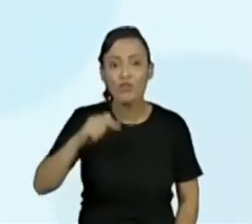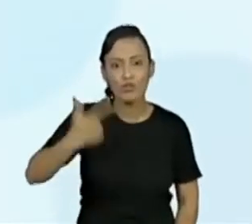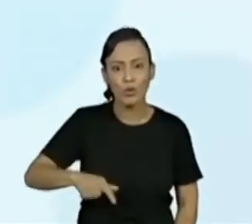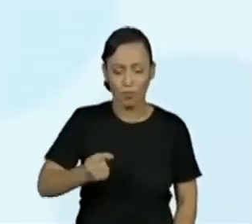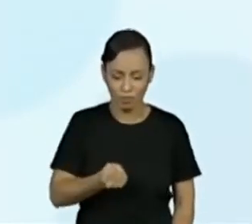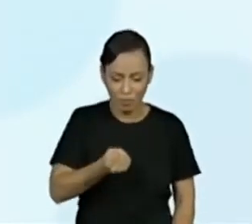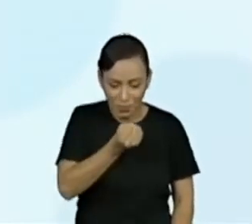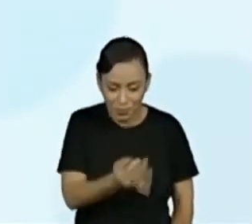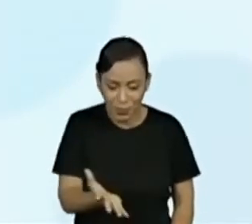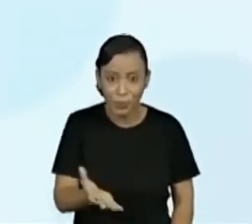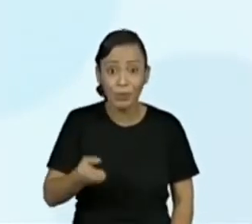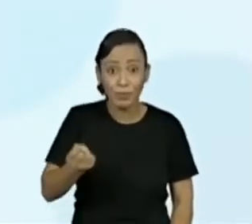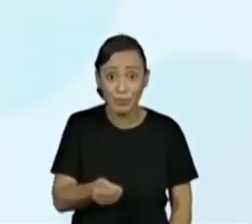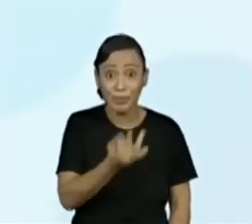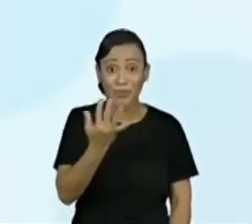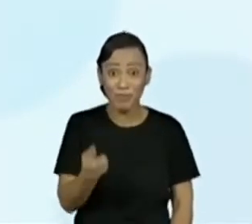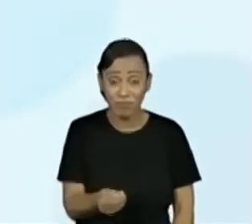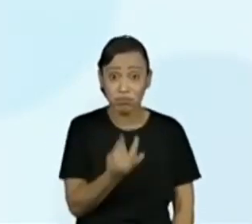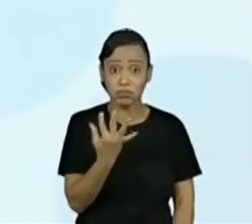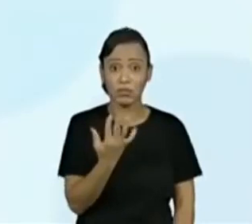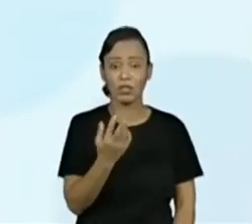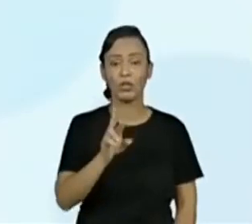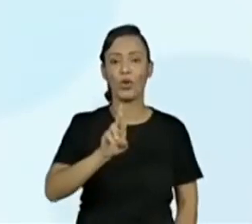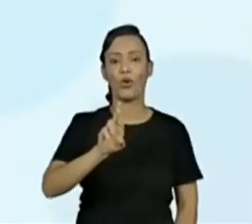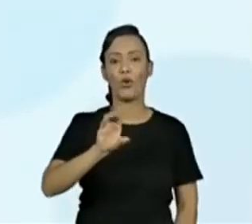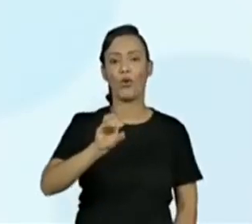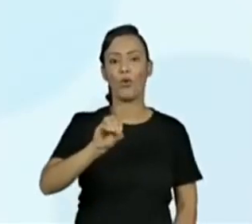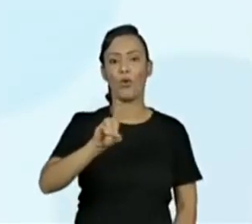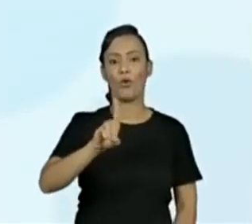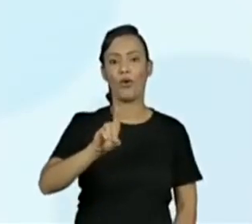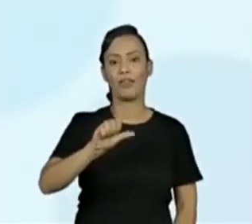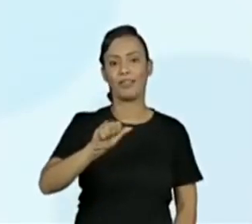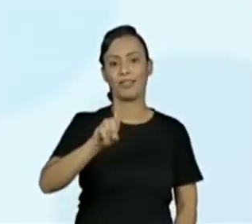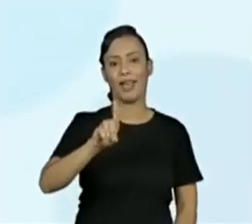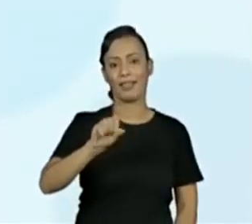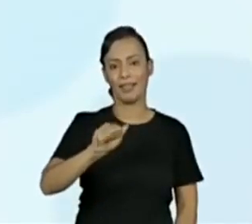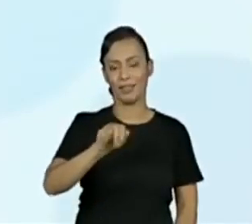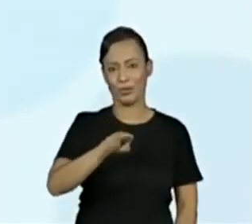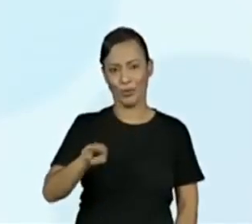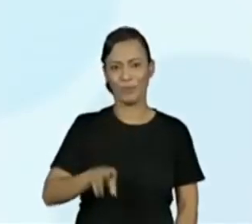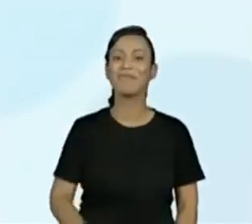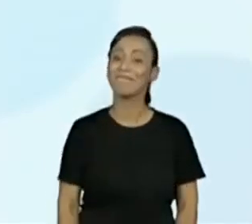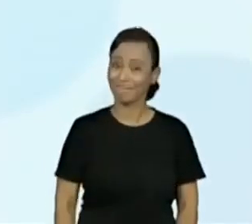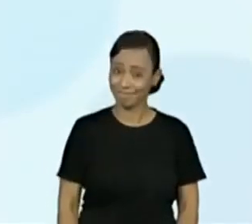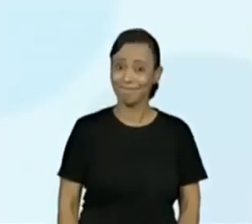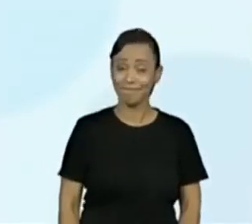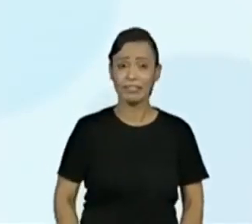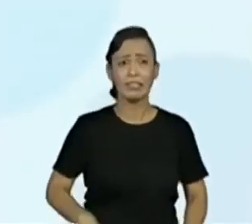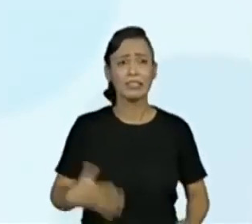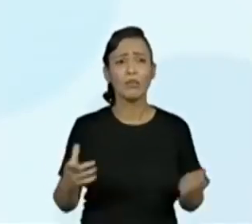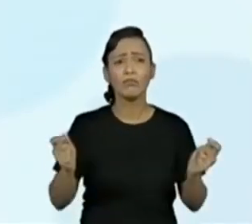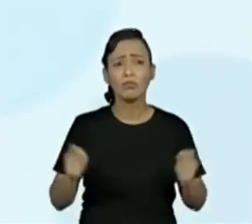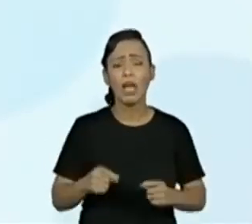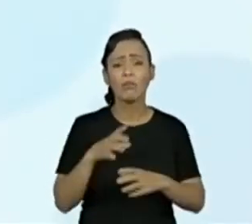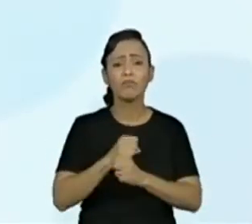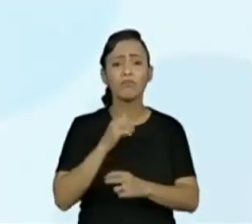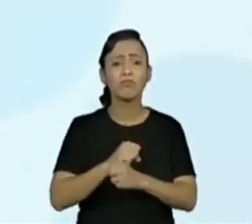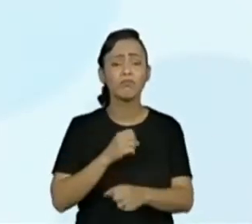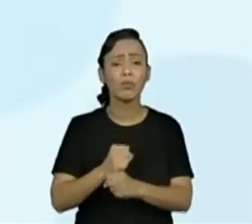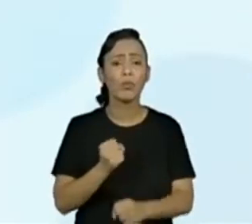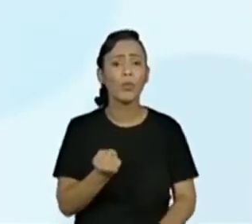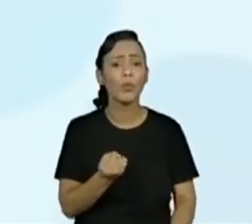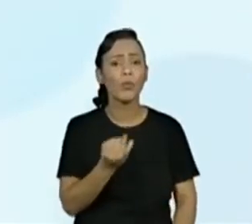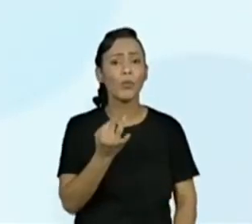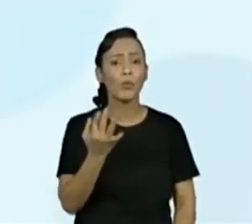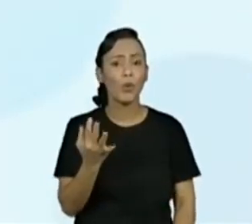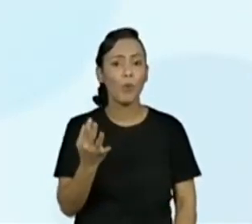E e F. Certo. Então, se fôssemos contar, seria um, dois, três, quatro, cinco, seis. Então,